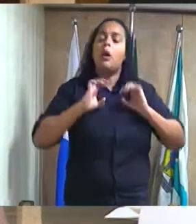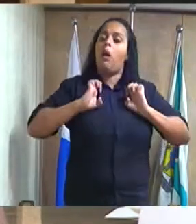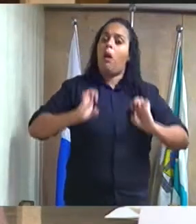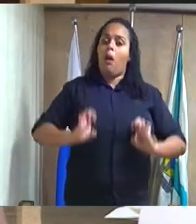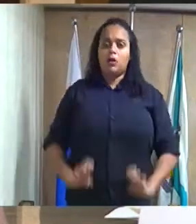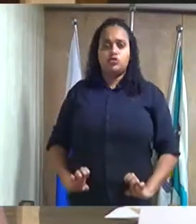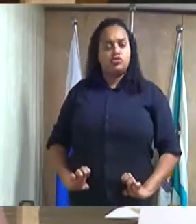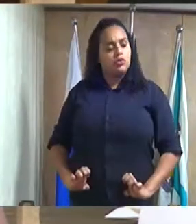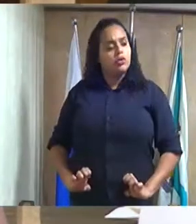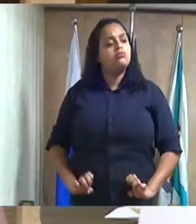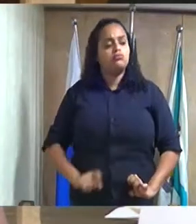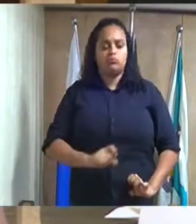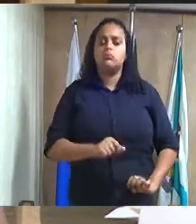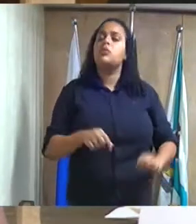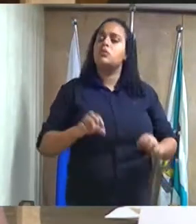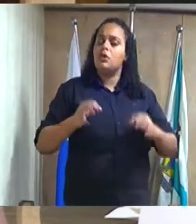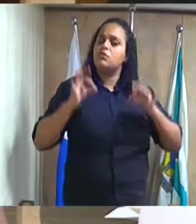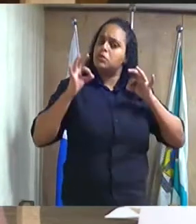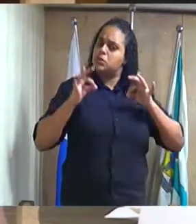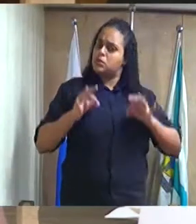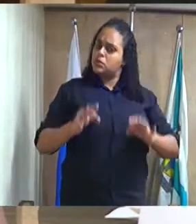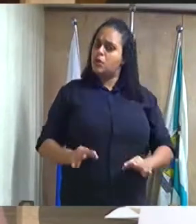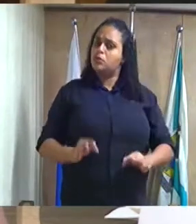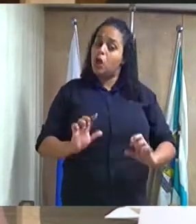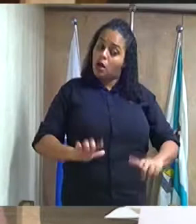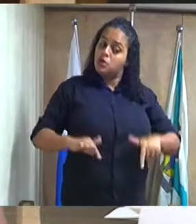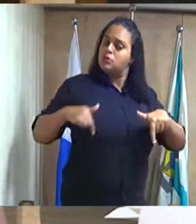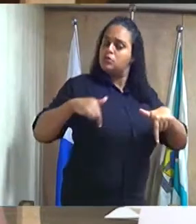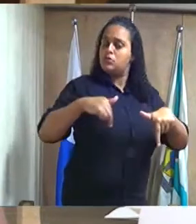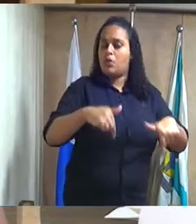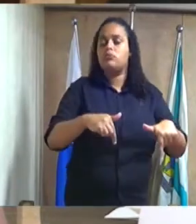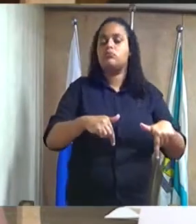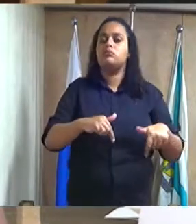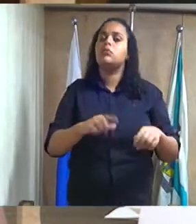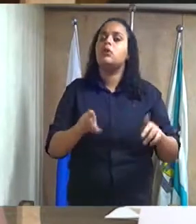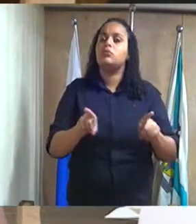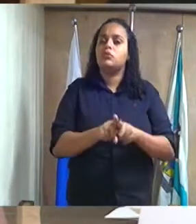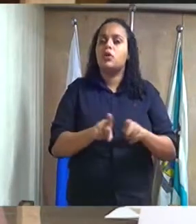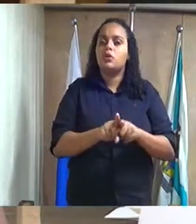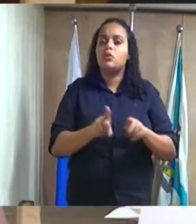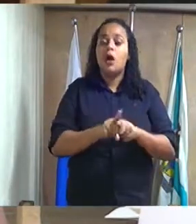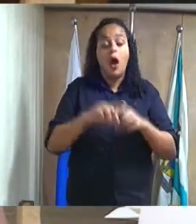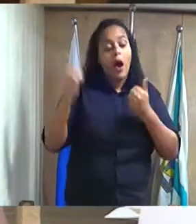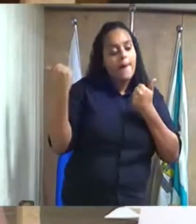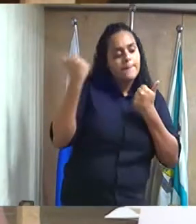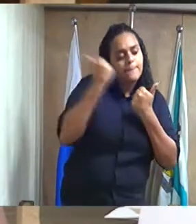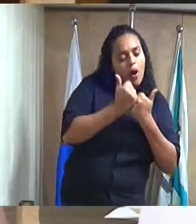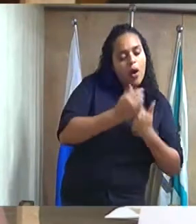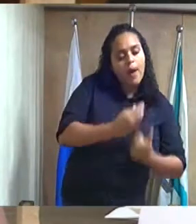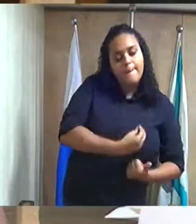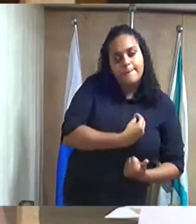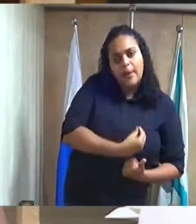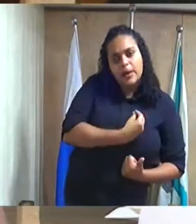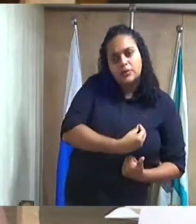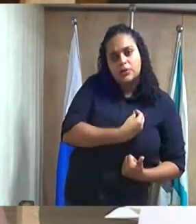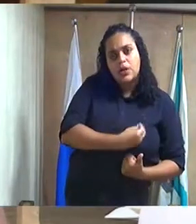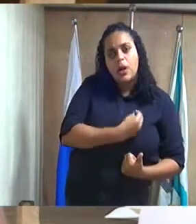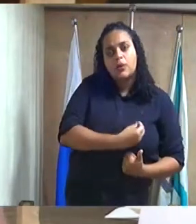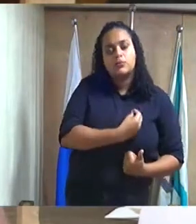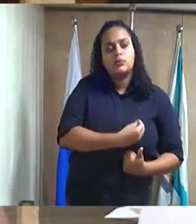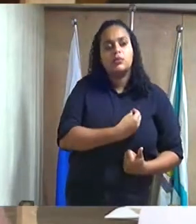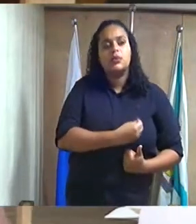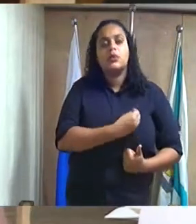prezando pela eficiência de suas ações e ainda por seu apoio e participação ativa no projeto